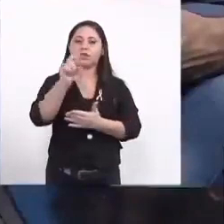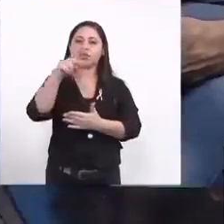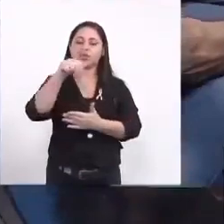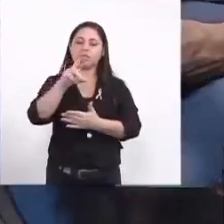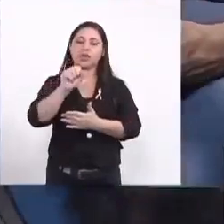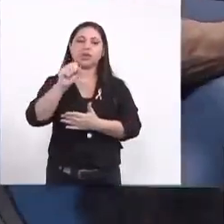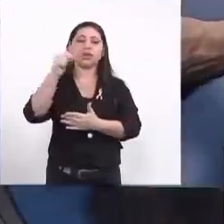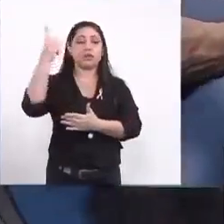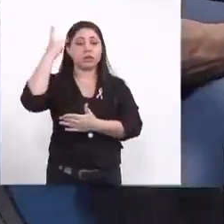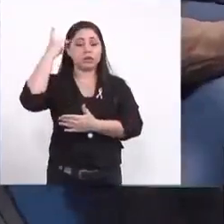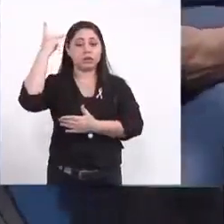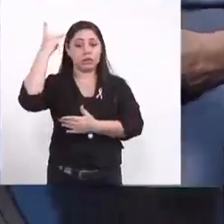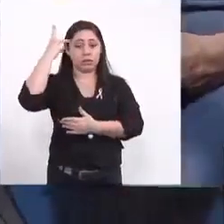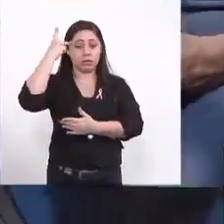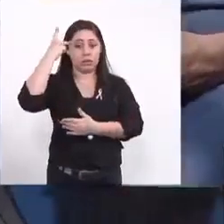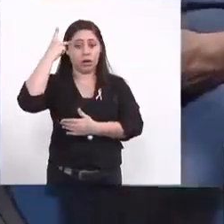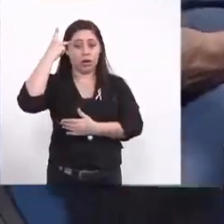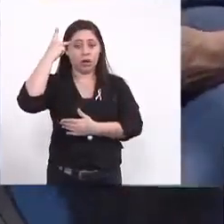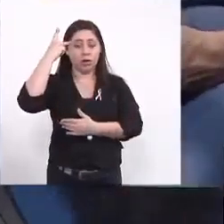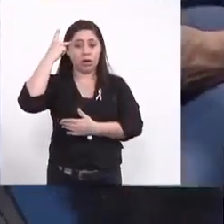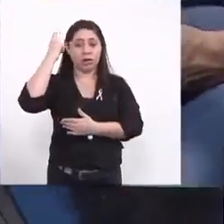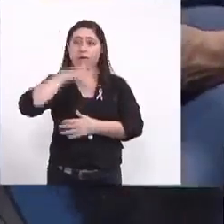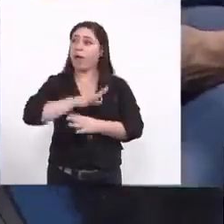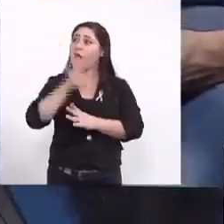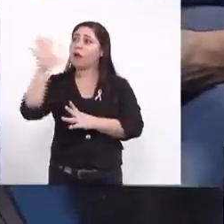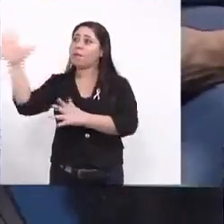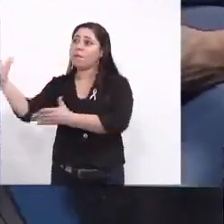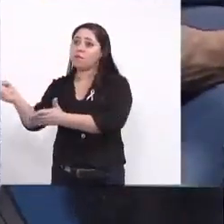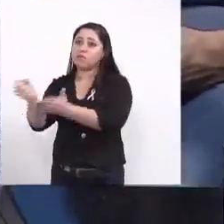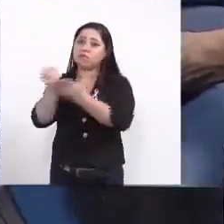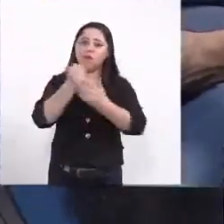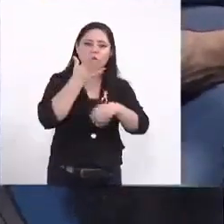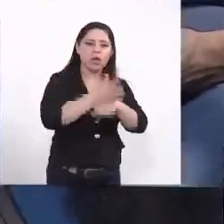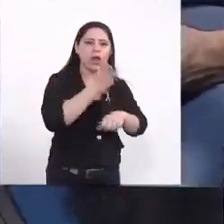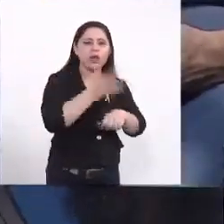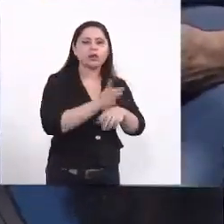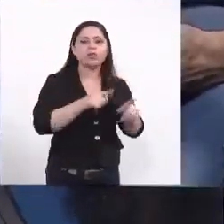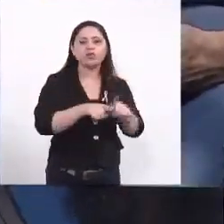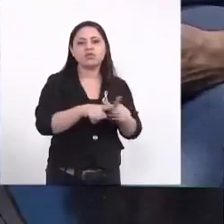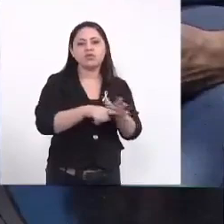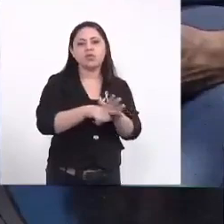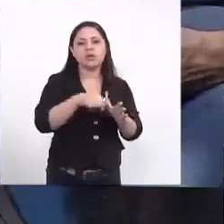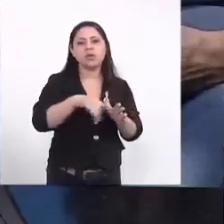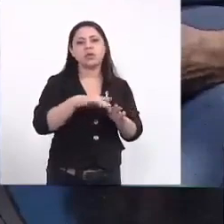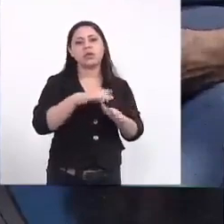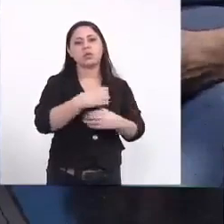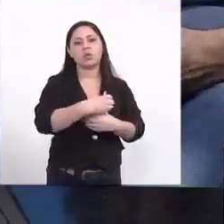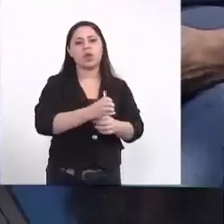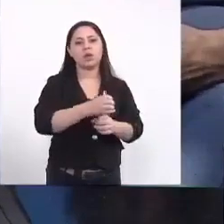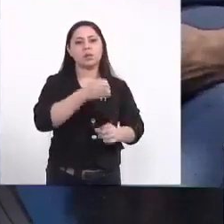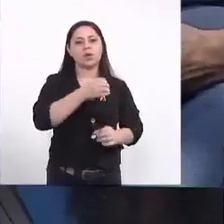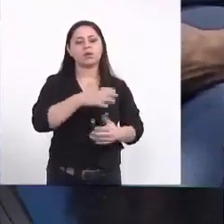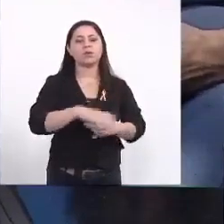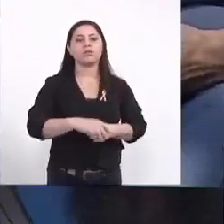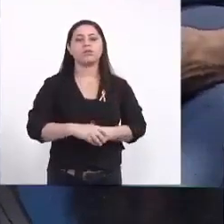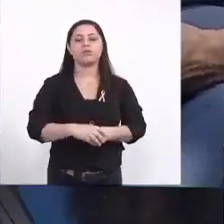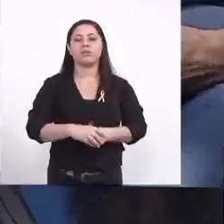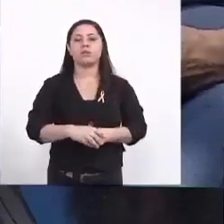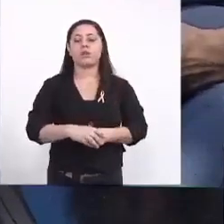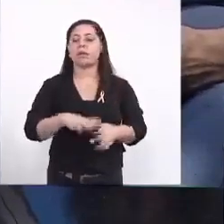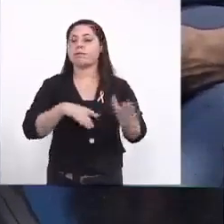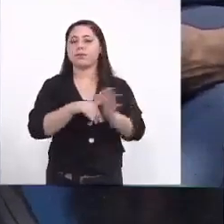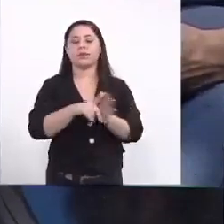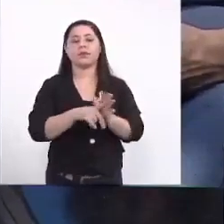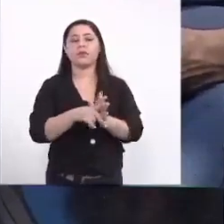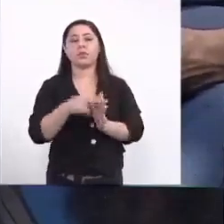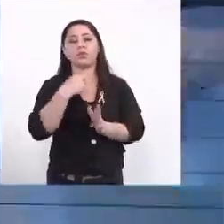Marília e São Paulo onde a Alexéia vai lá buscar as larvas para a gente poder realizar os ensaios aqui no laboratório e as pesquisas não podem funcionar sem os